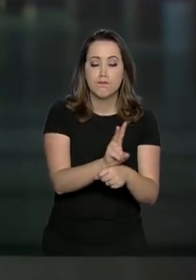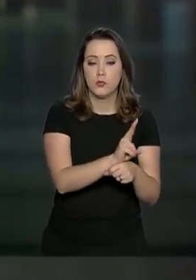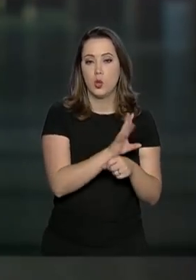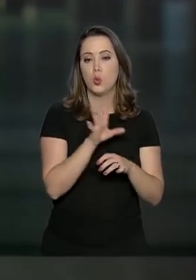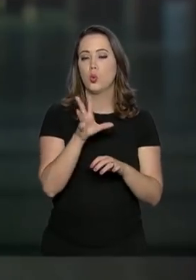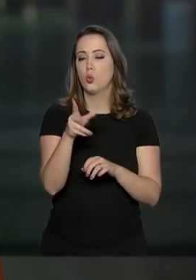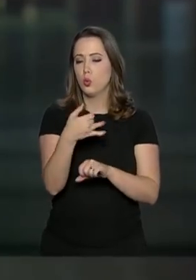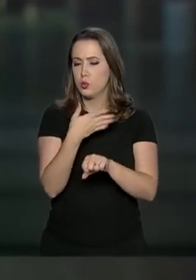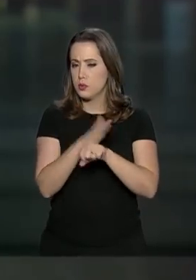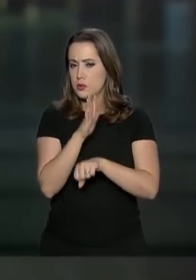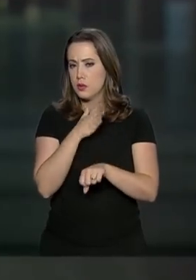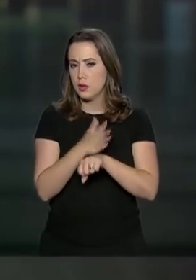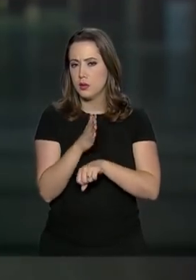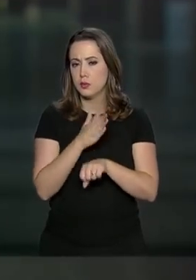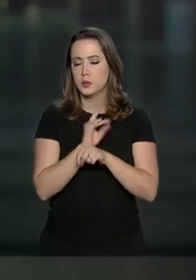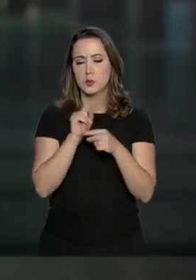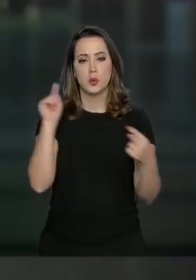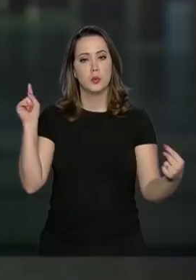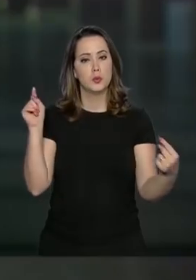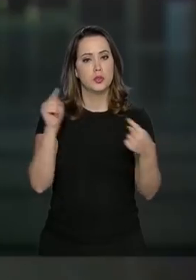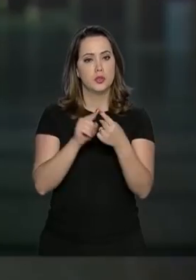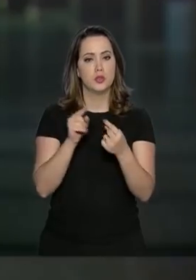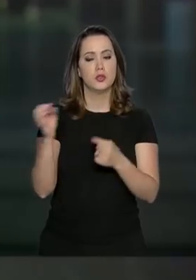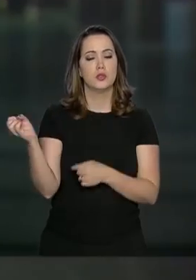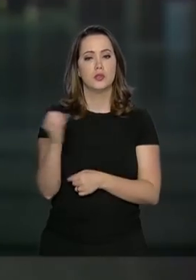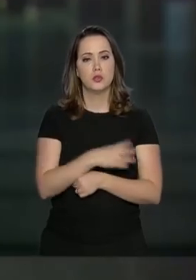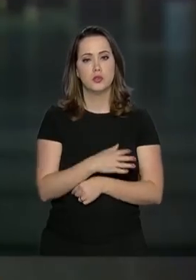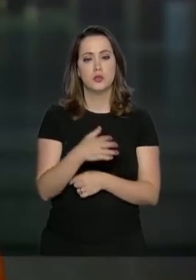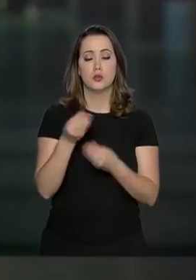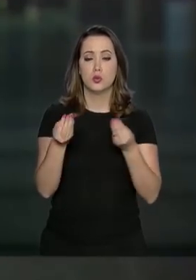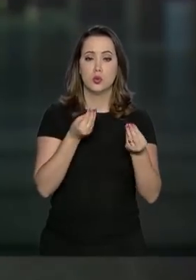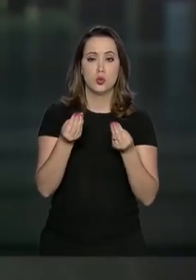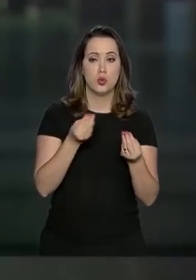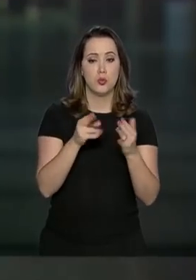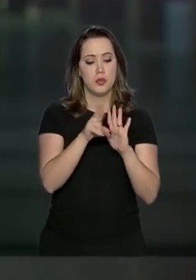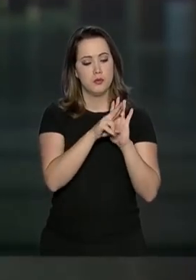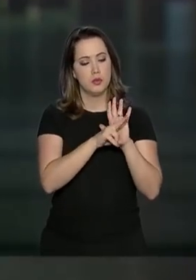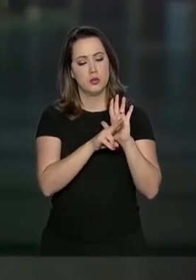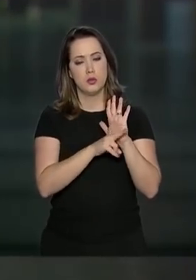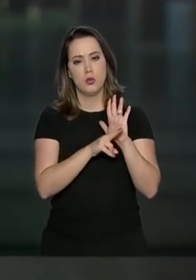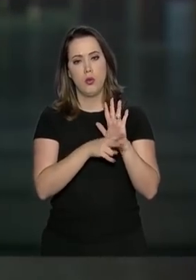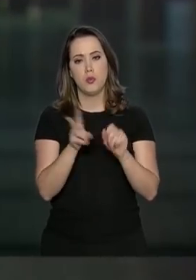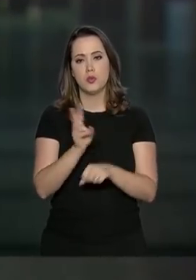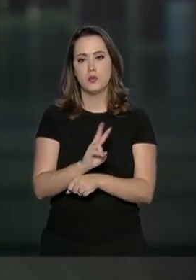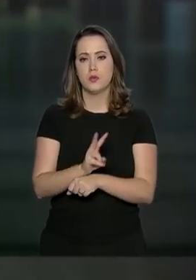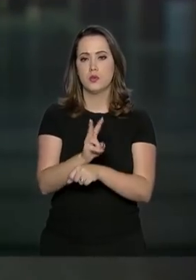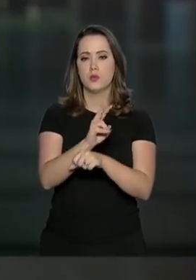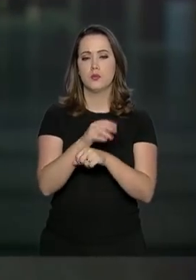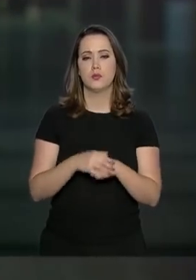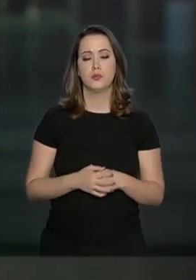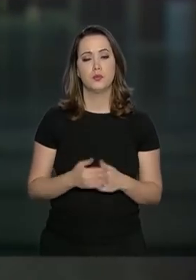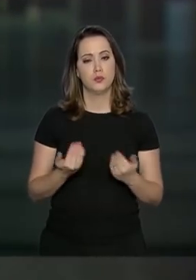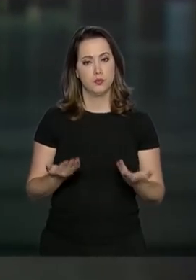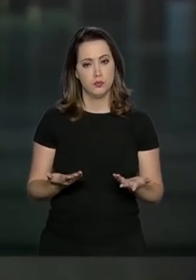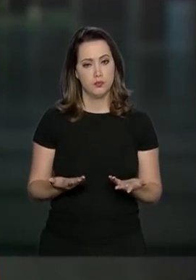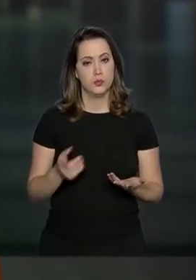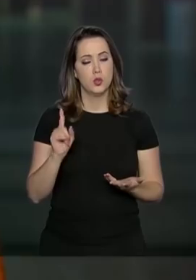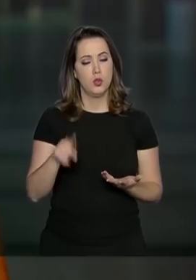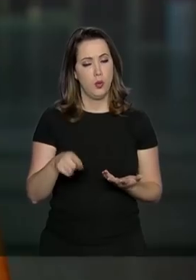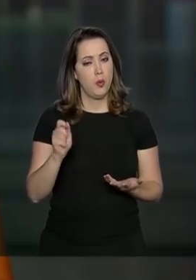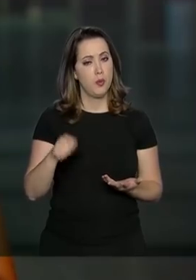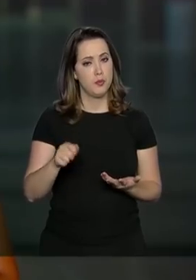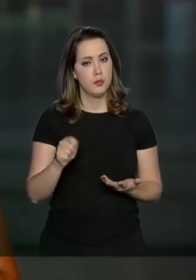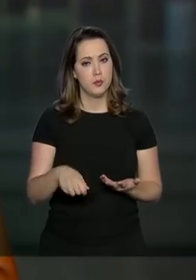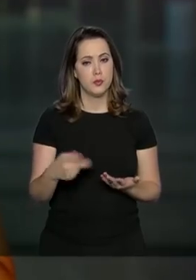capacitação que tem como objetivo atualizar sobre os protocolos de vistoria das barragens. Assim, será